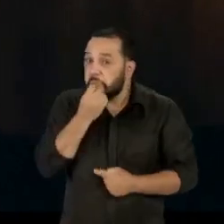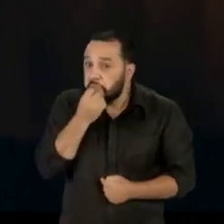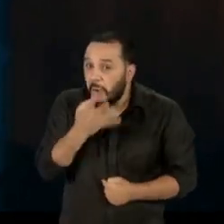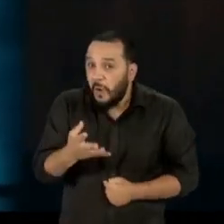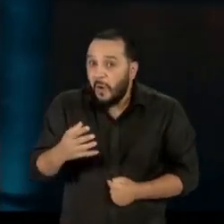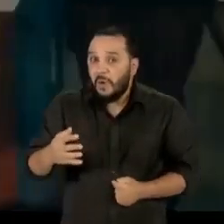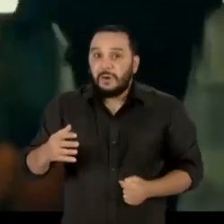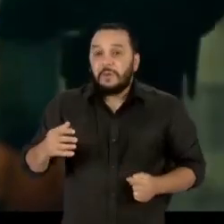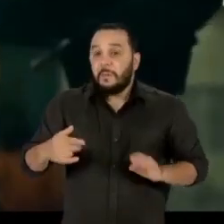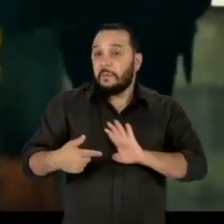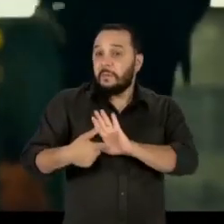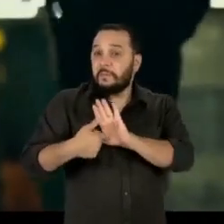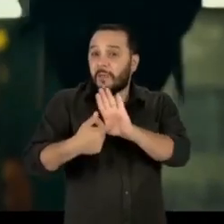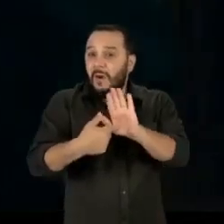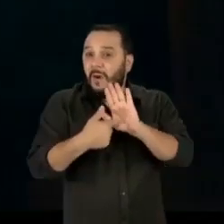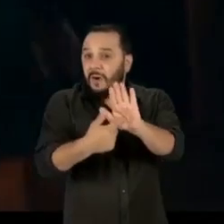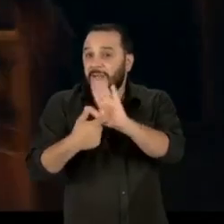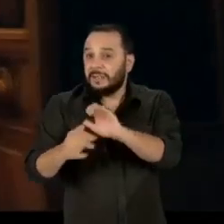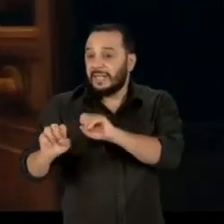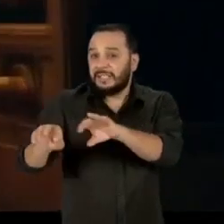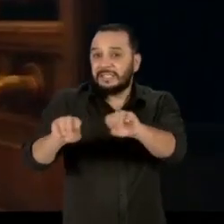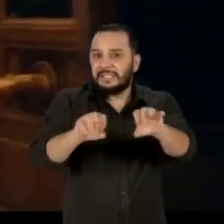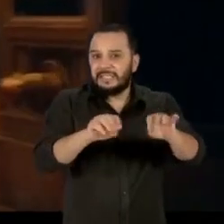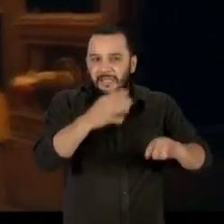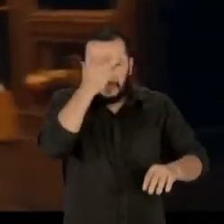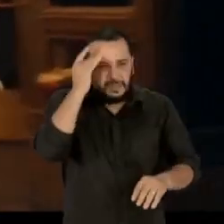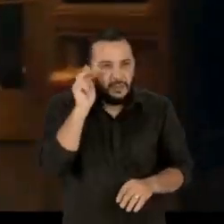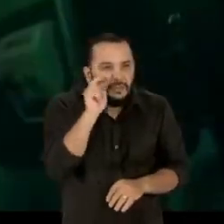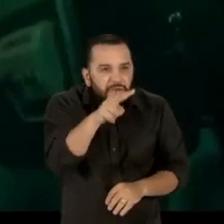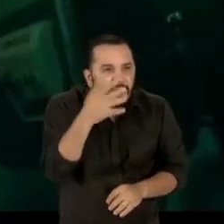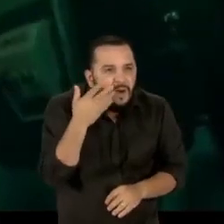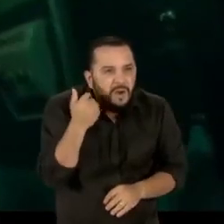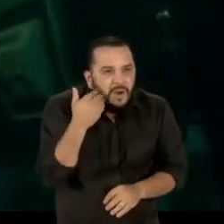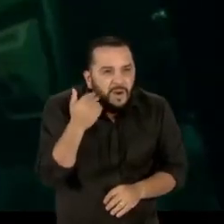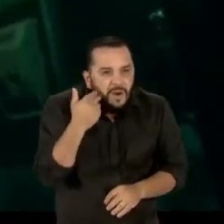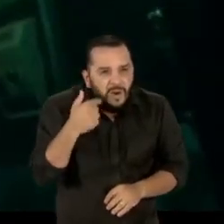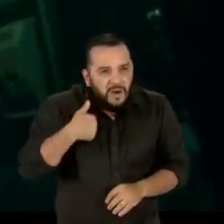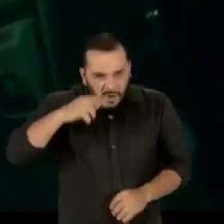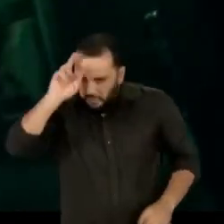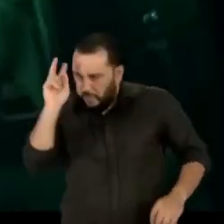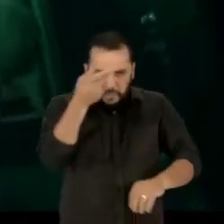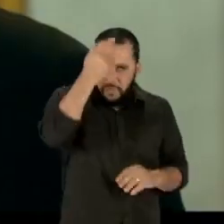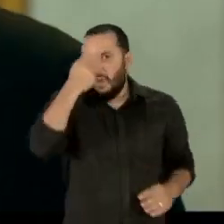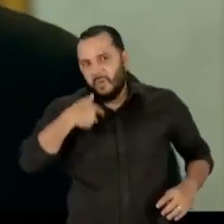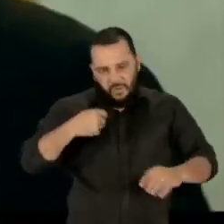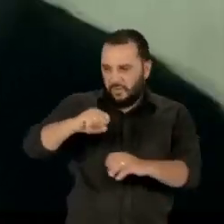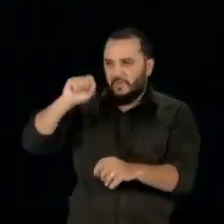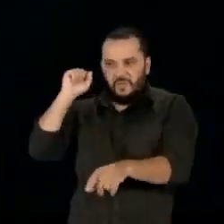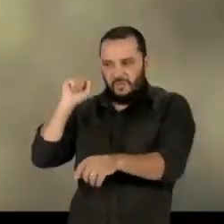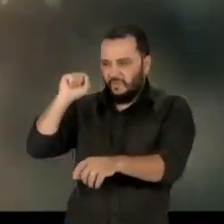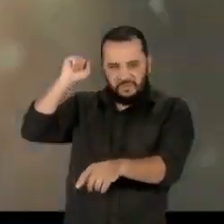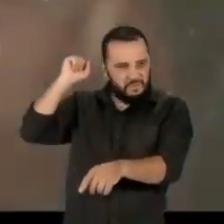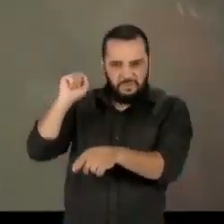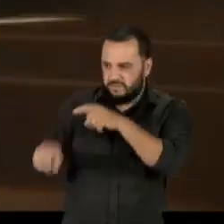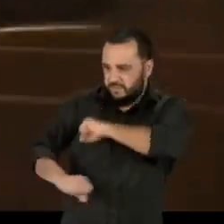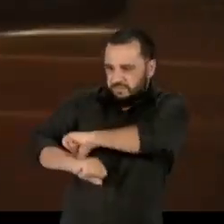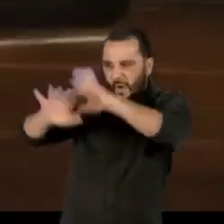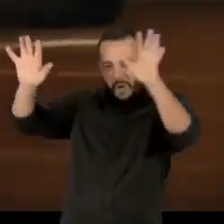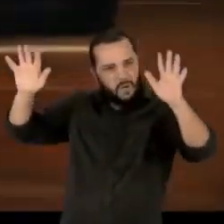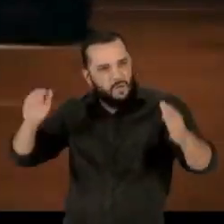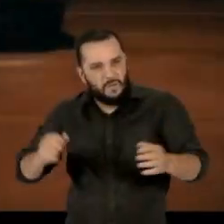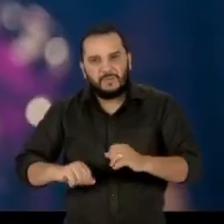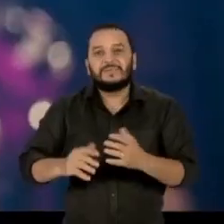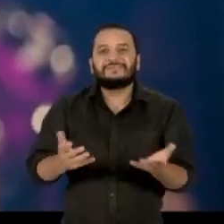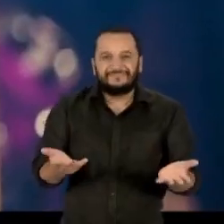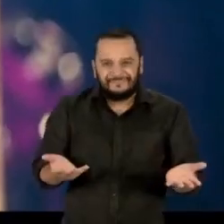marcadores que podem ser gatilho para almas solitárias e desequilibradas fora da telona que vêem na violência um caminho para a